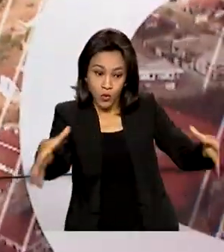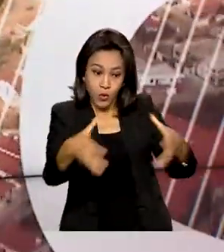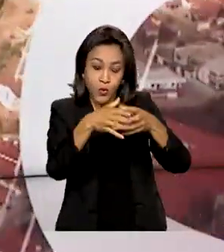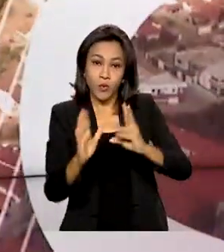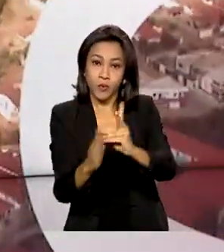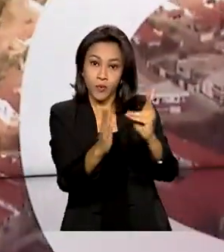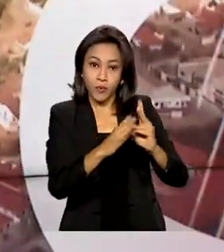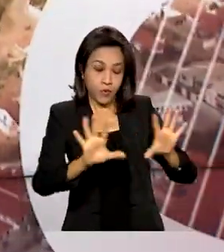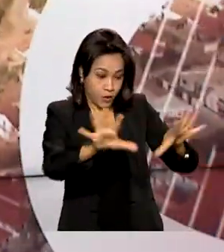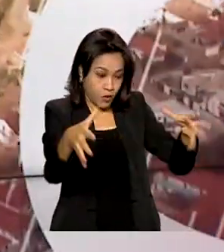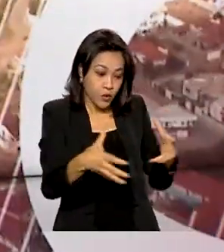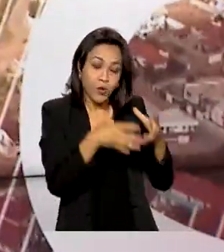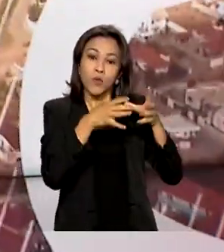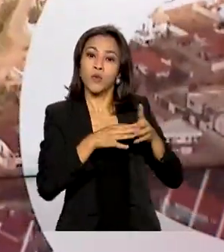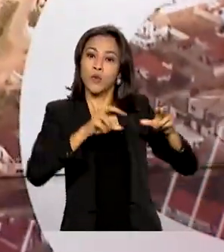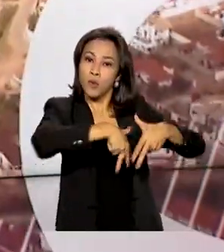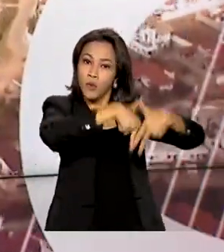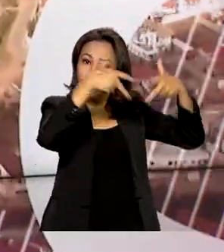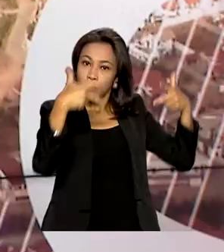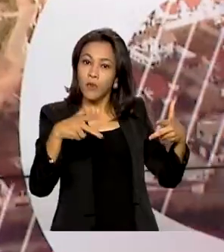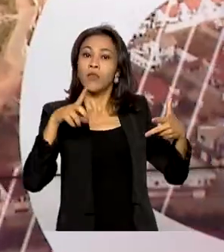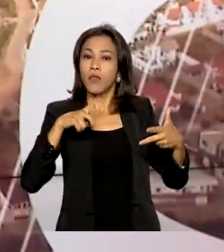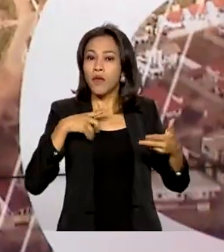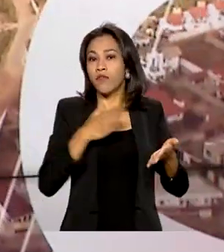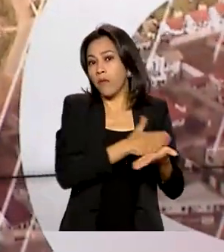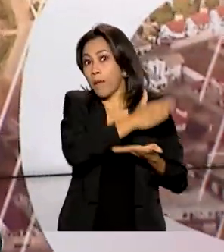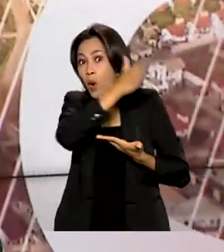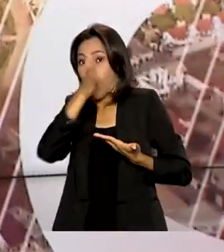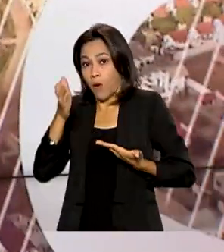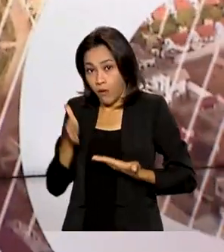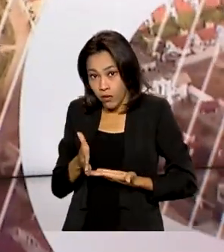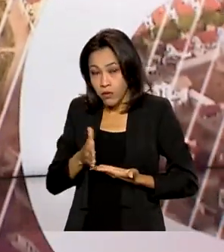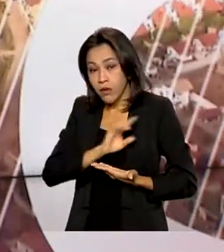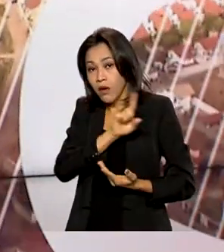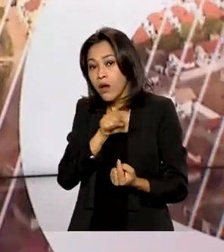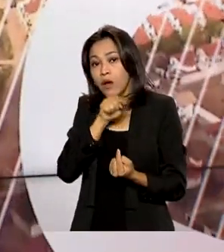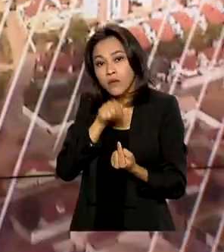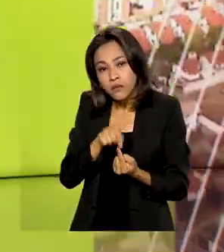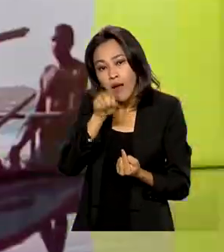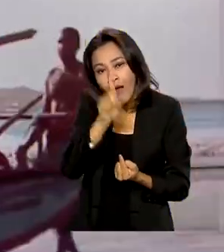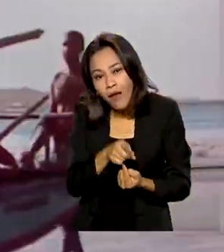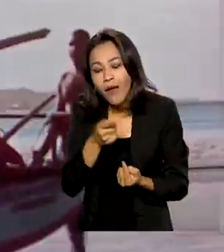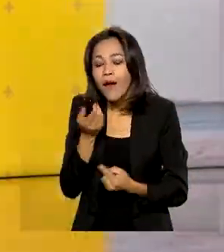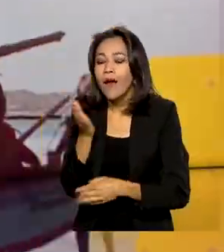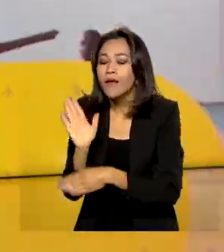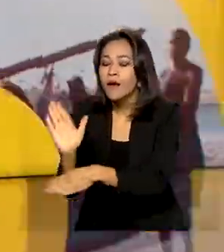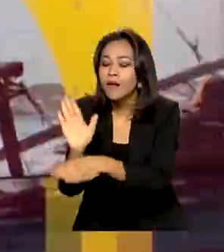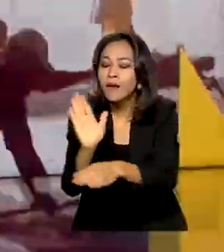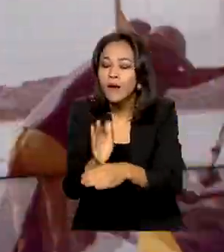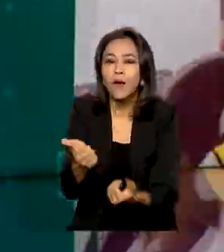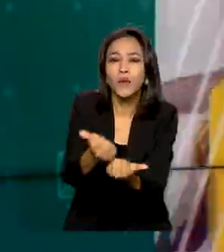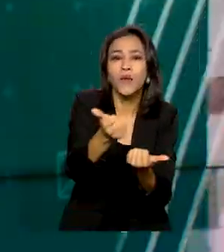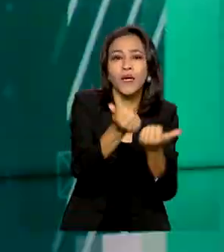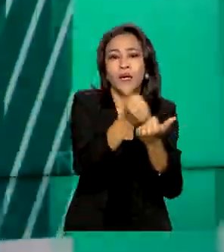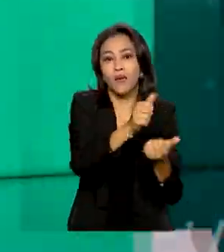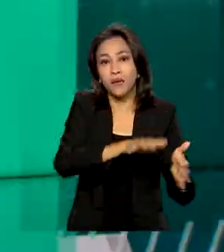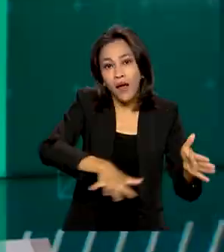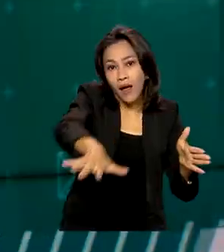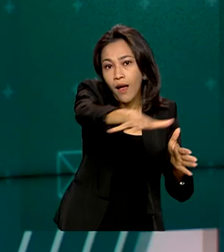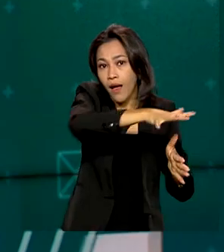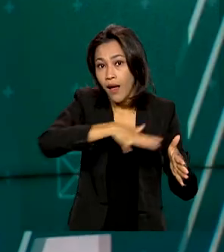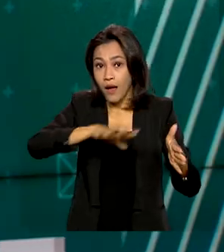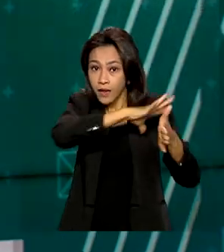territórios quilombolas, foram prorrogados. A meta é continuar prestando apoio à população da região amazônica até